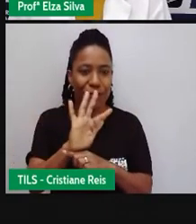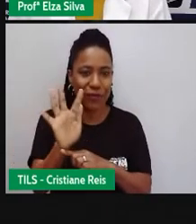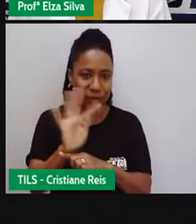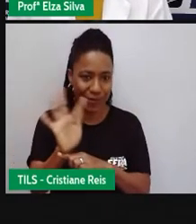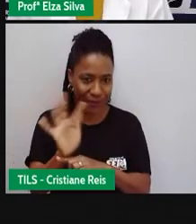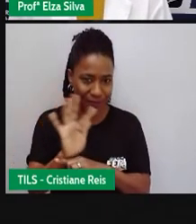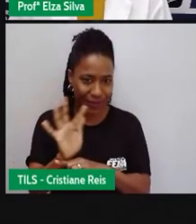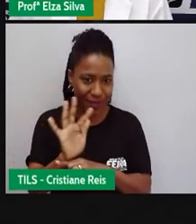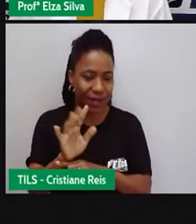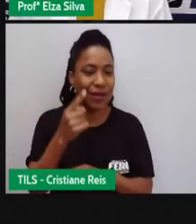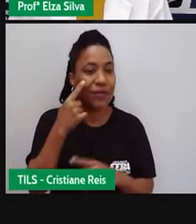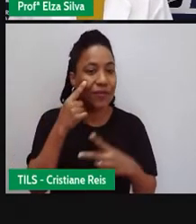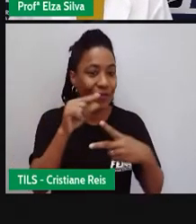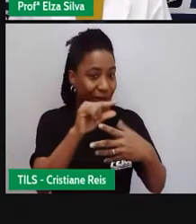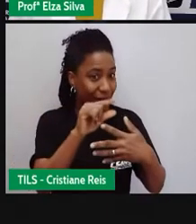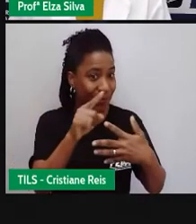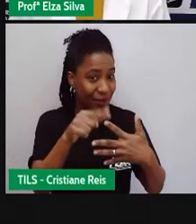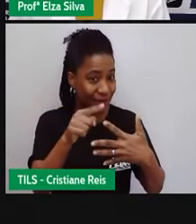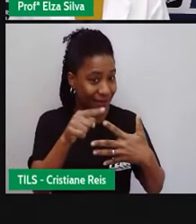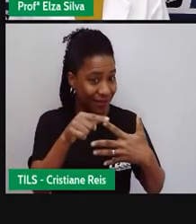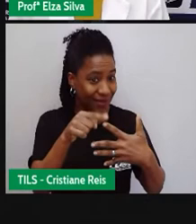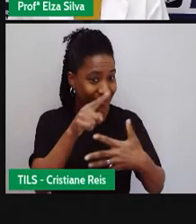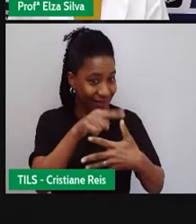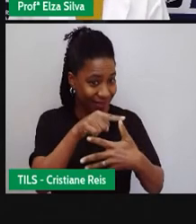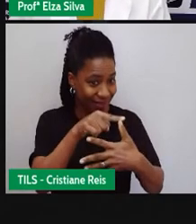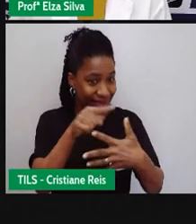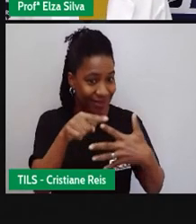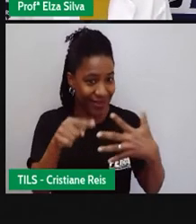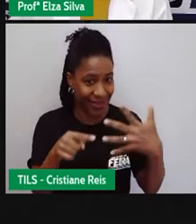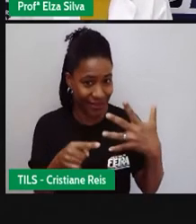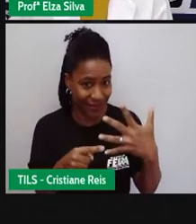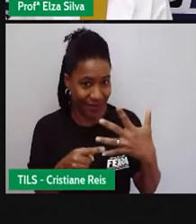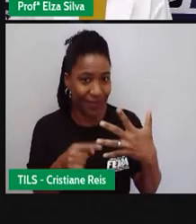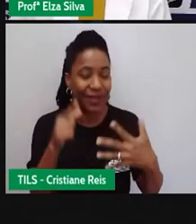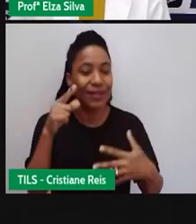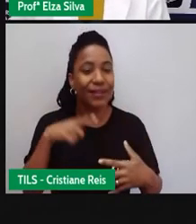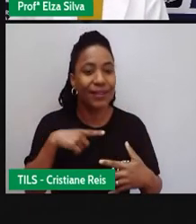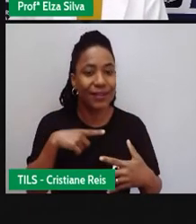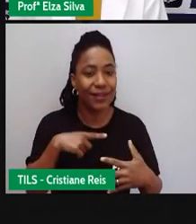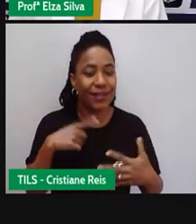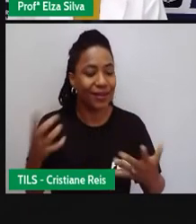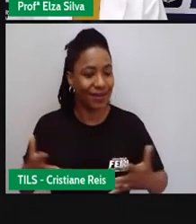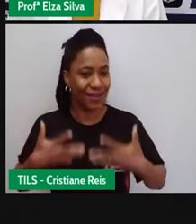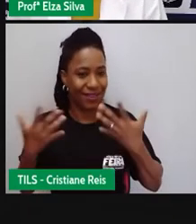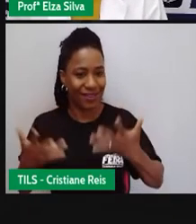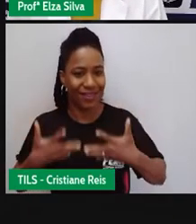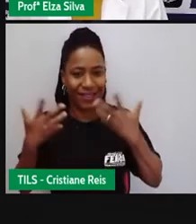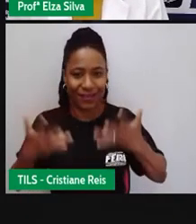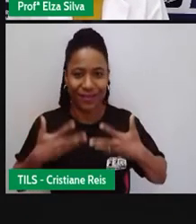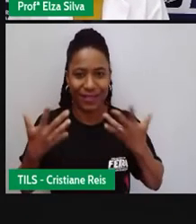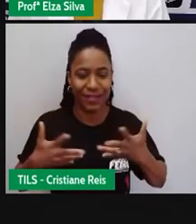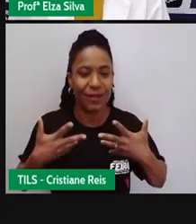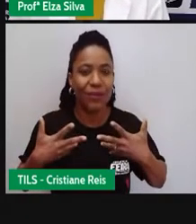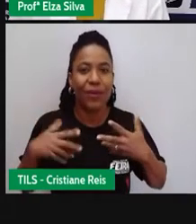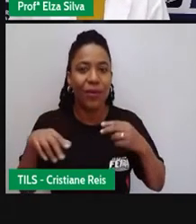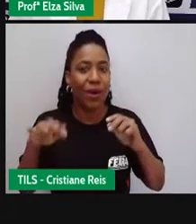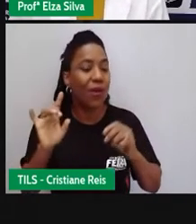animação. Segue a dica. The Lion King, o Rei Leão, que foi produzido em 2019.